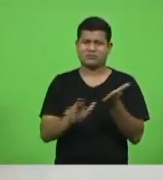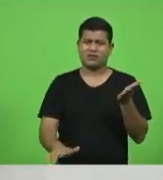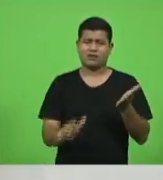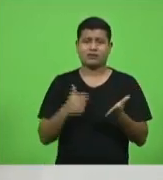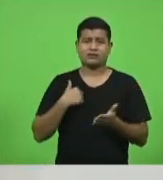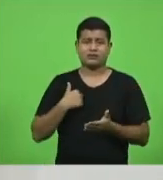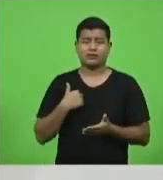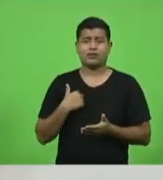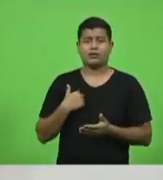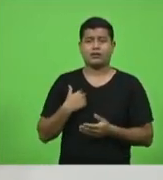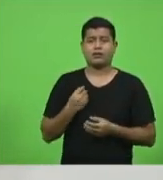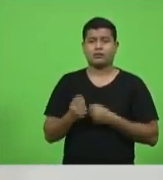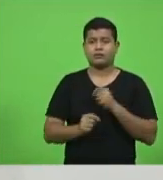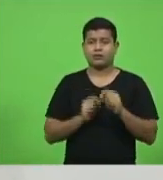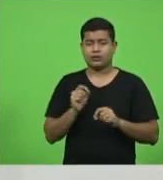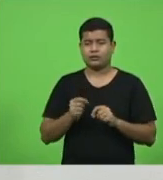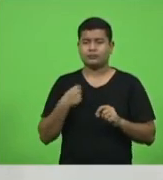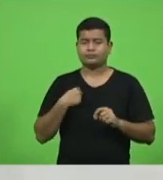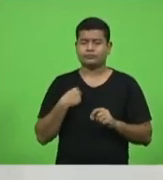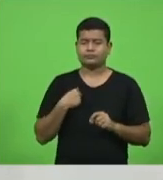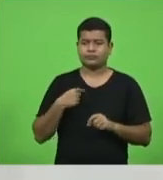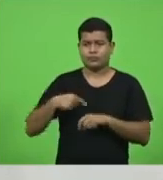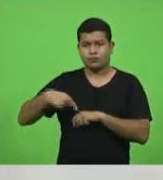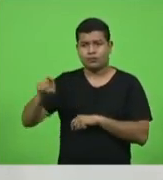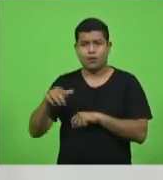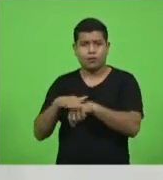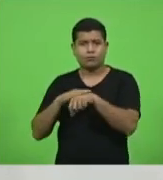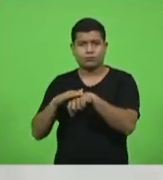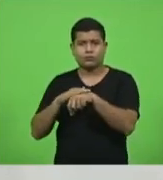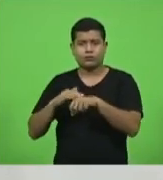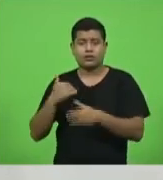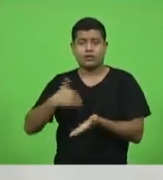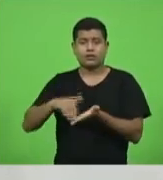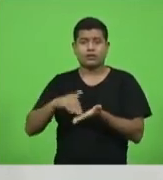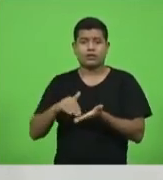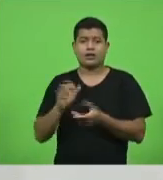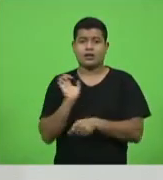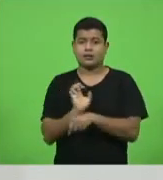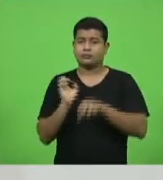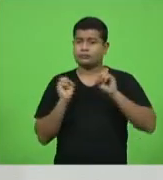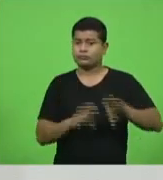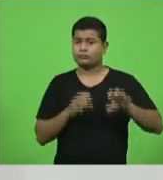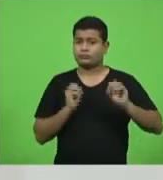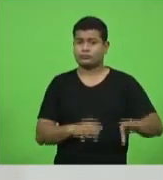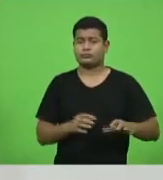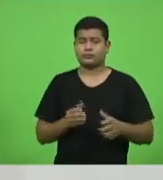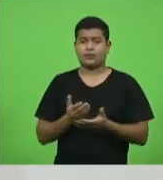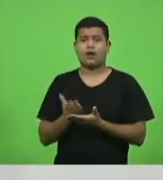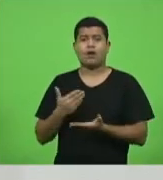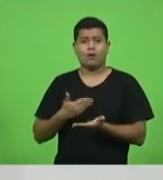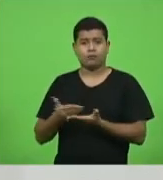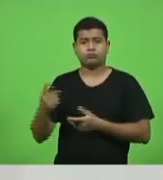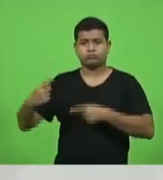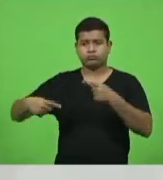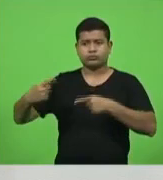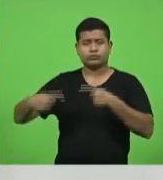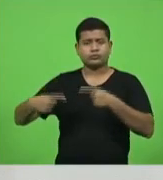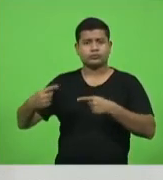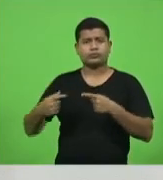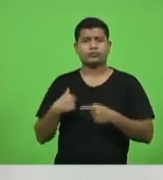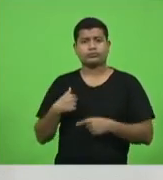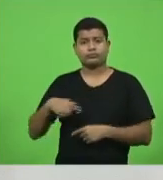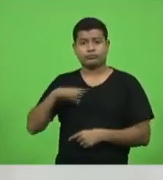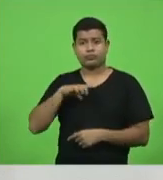a liberdade de fazer uma conversa com o secretário de Estado da Educação, para tratar também disso, não só disso. E nós fizemos uma